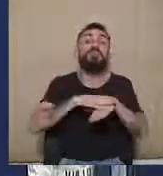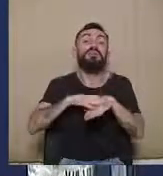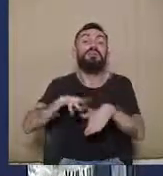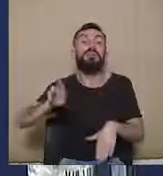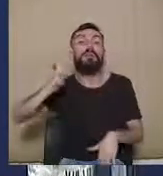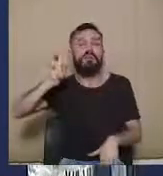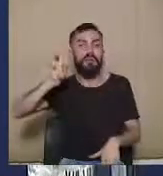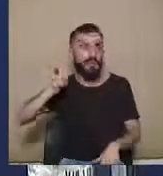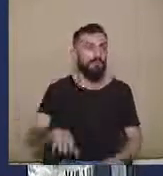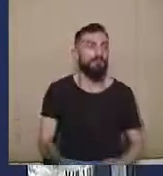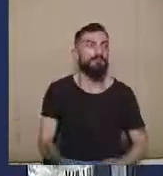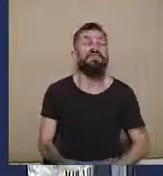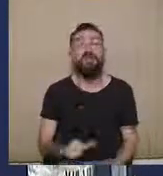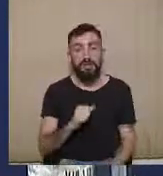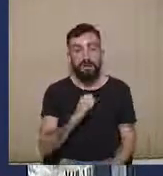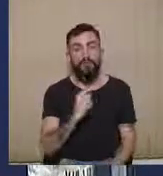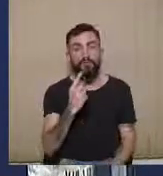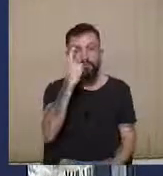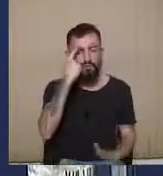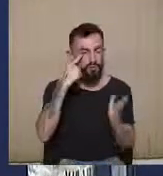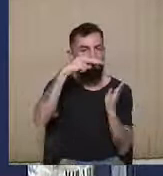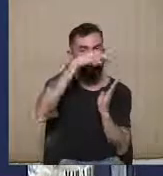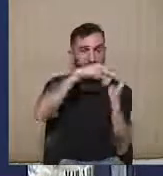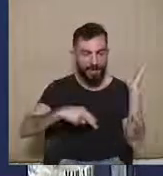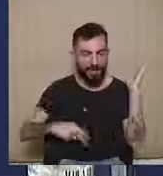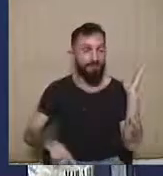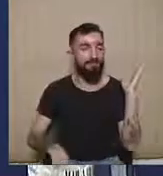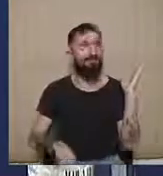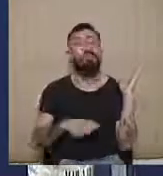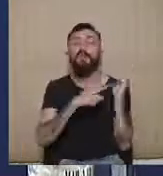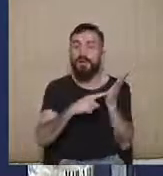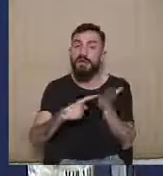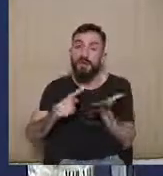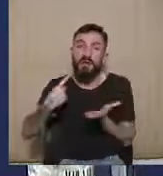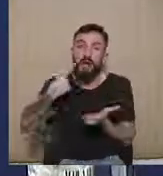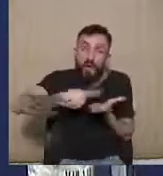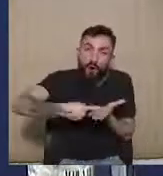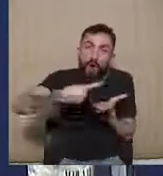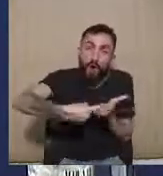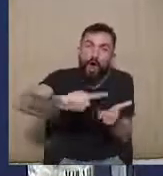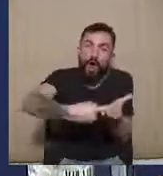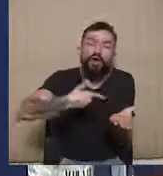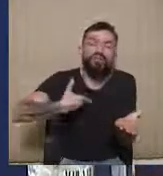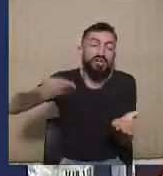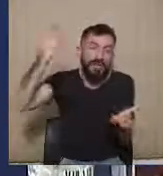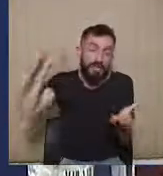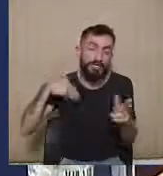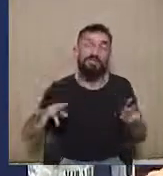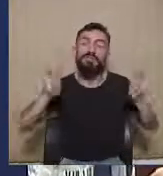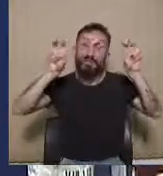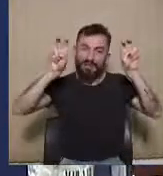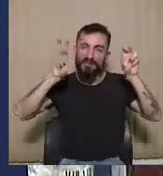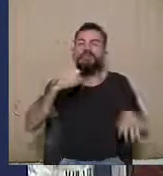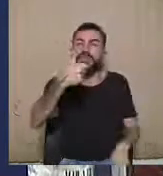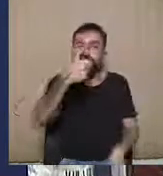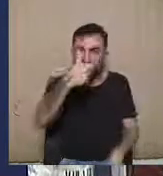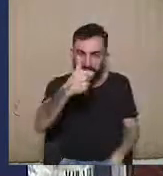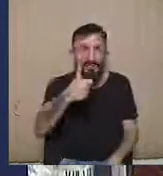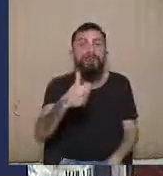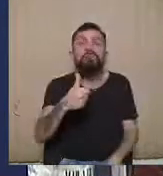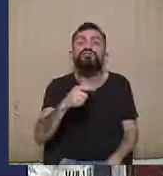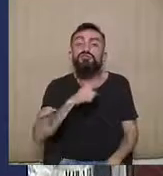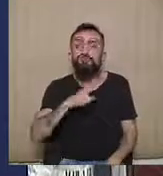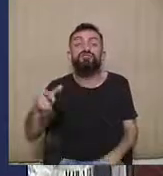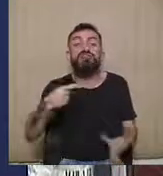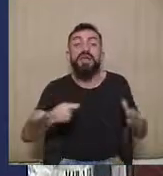acredito que tenha tempo para ler, mas uns acórdãos que são interessantes sobre esse tema, que é um tema bastante interessante. Eu vou citar o recurso